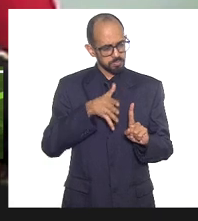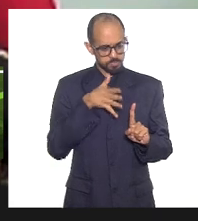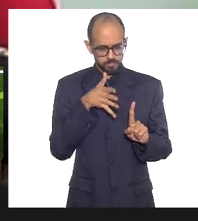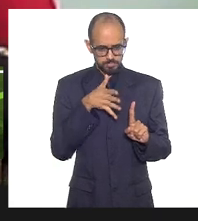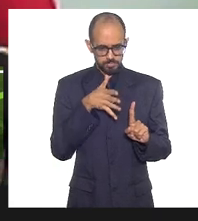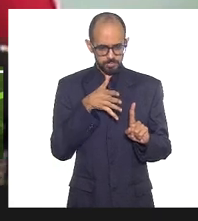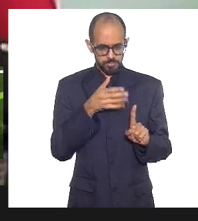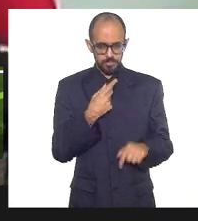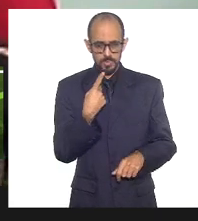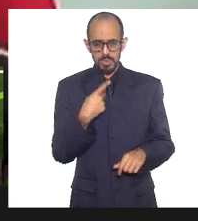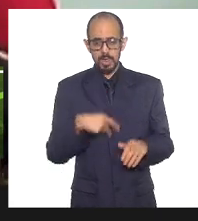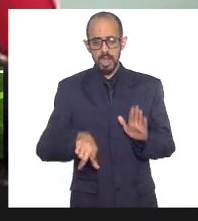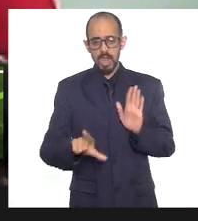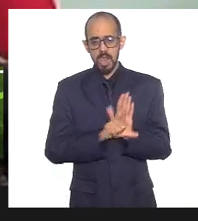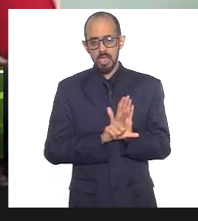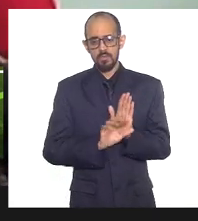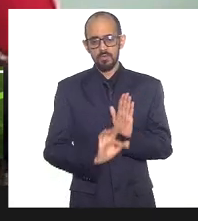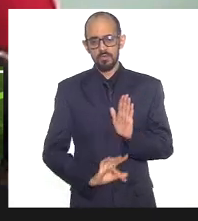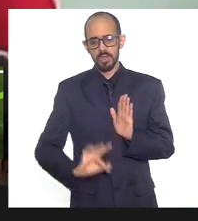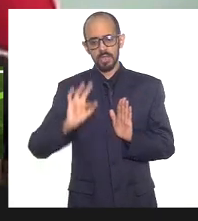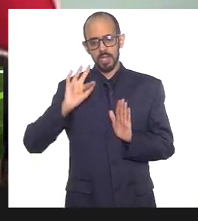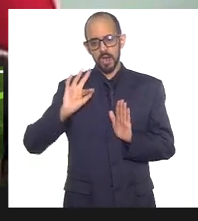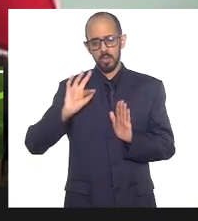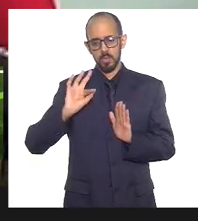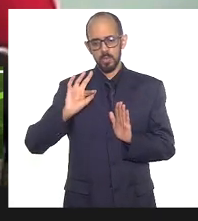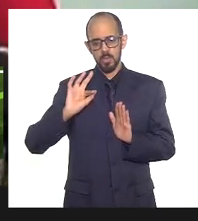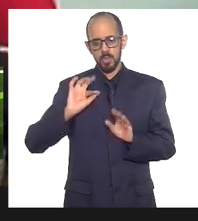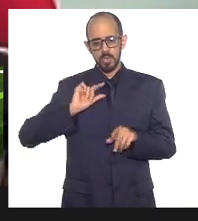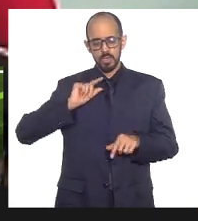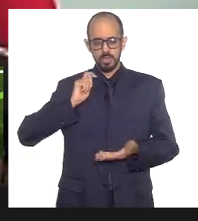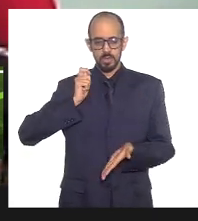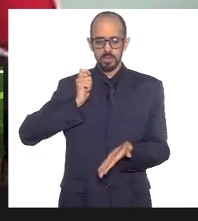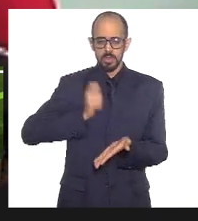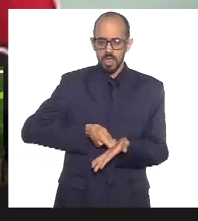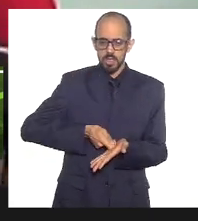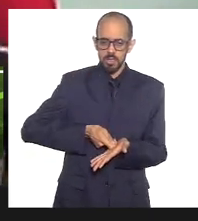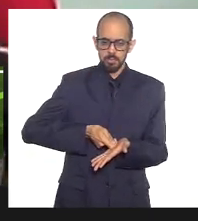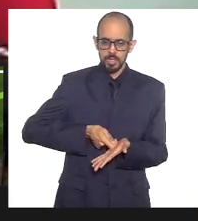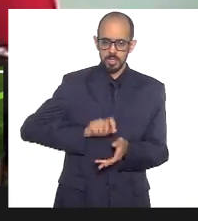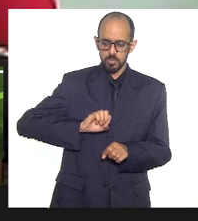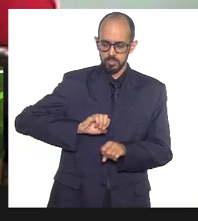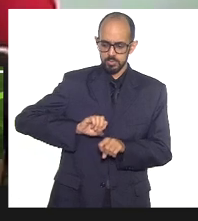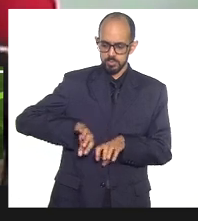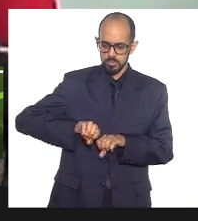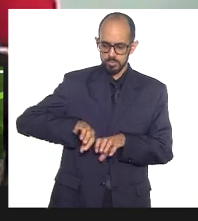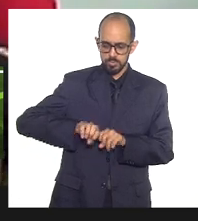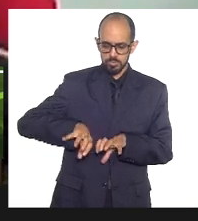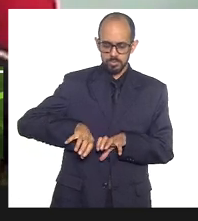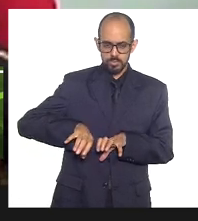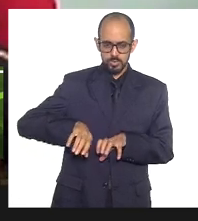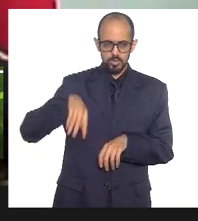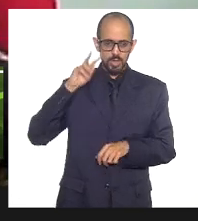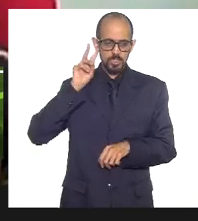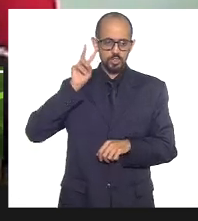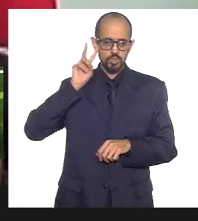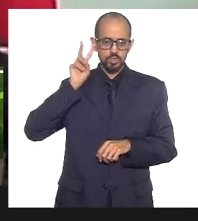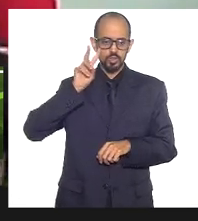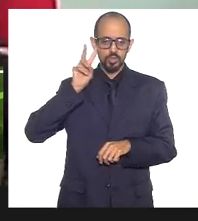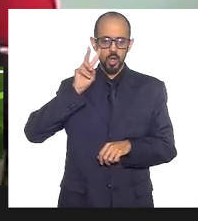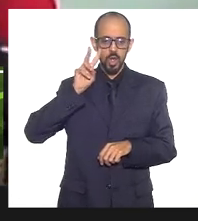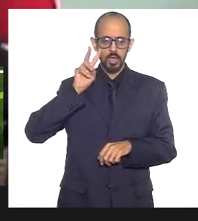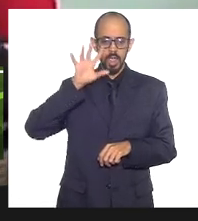exatamente da lei federal, uma lei federal que determina o ensino da história do povo